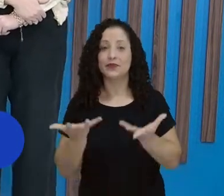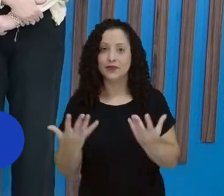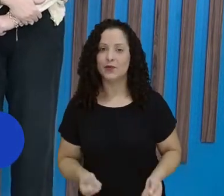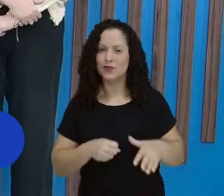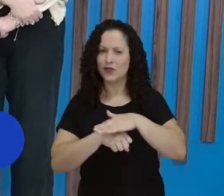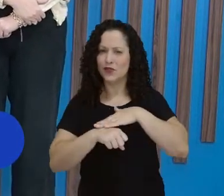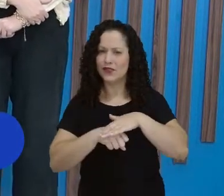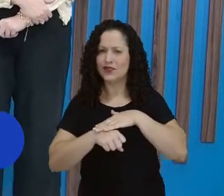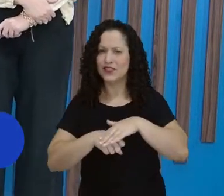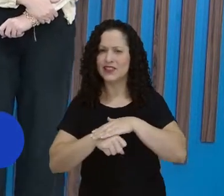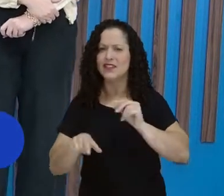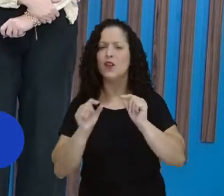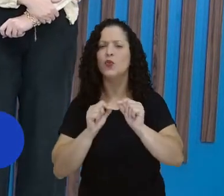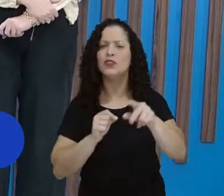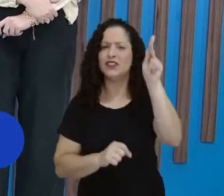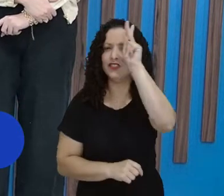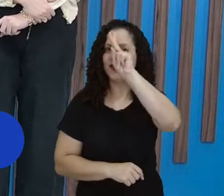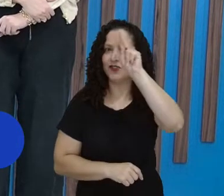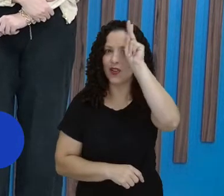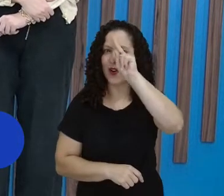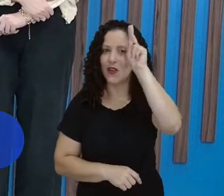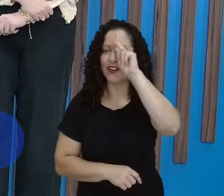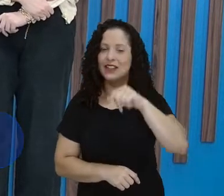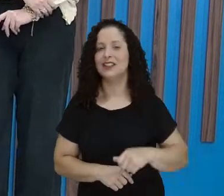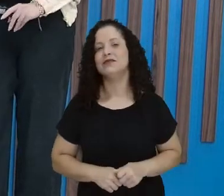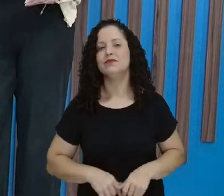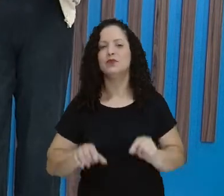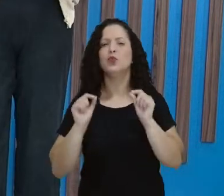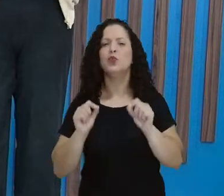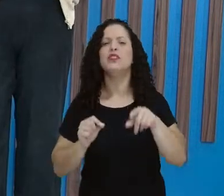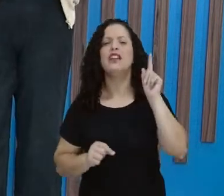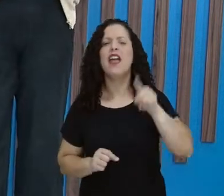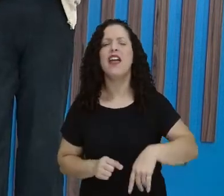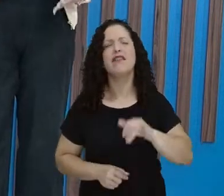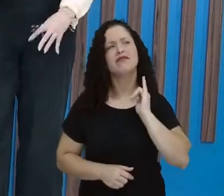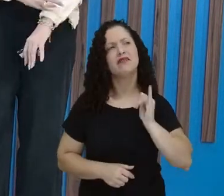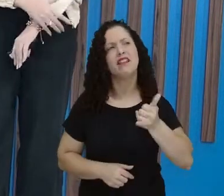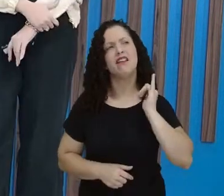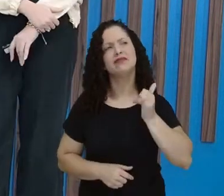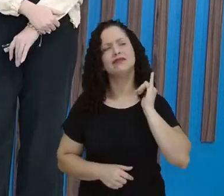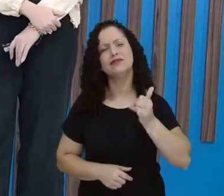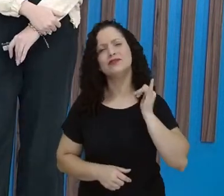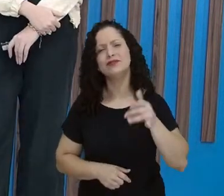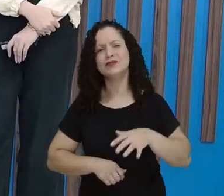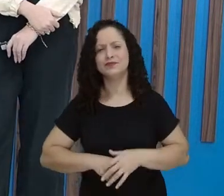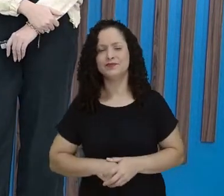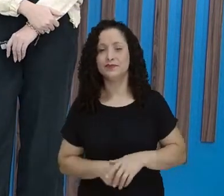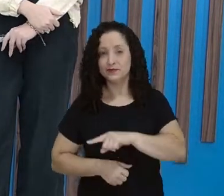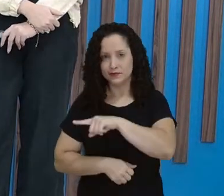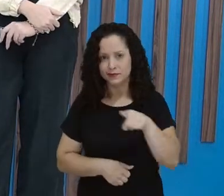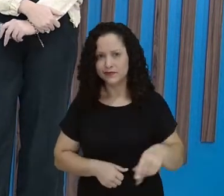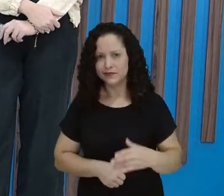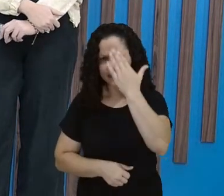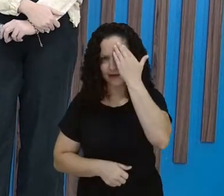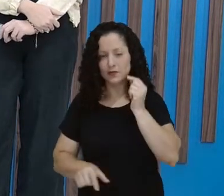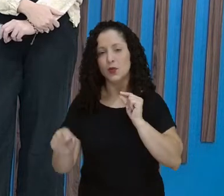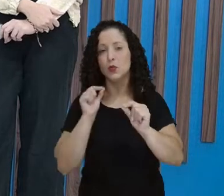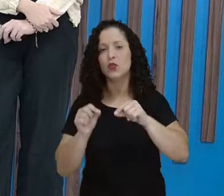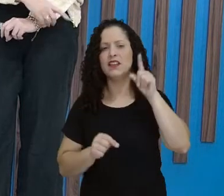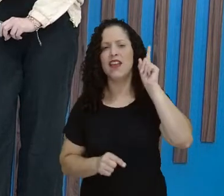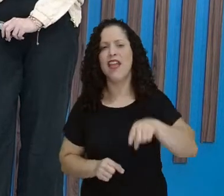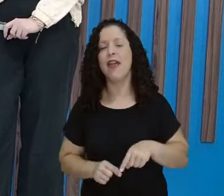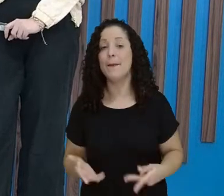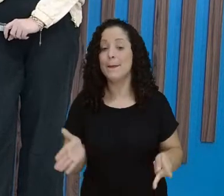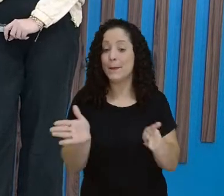conversar sobre história. Olha só, o que será narrativa? Será que vocês sabem o que é narrativa